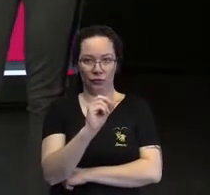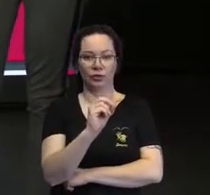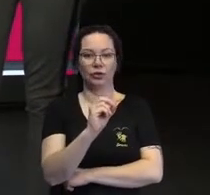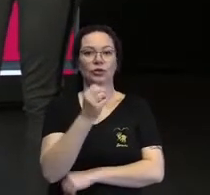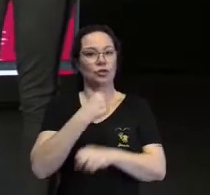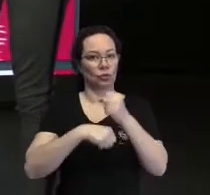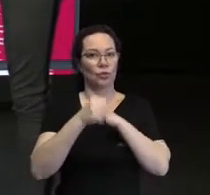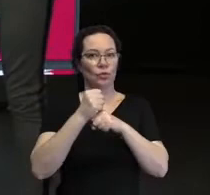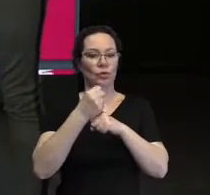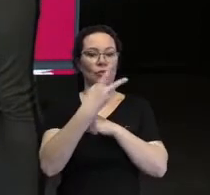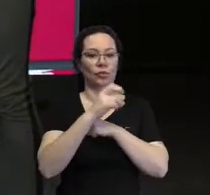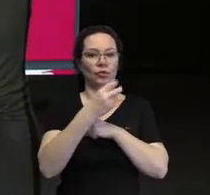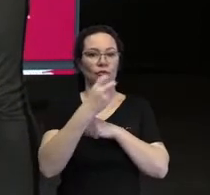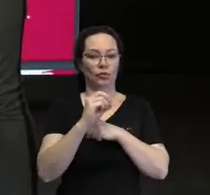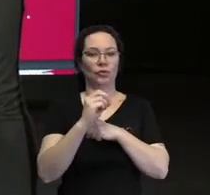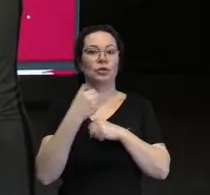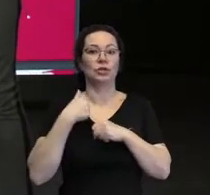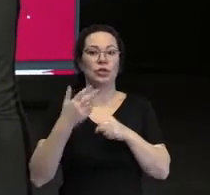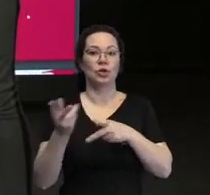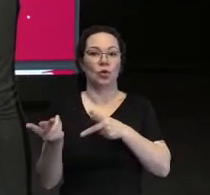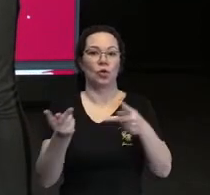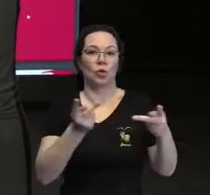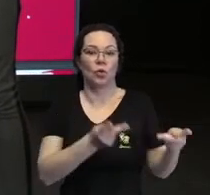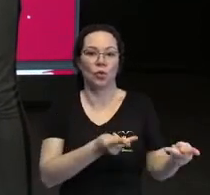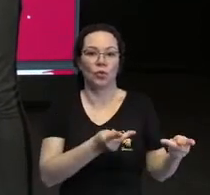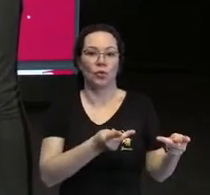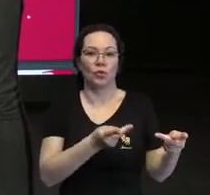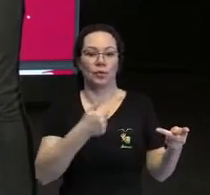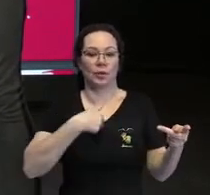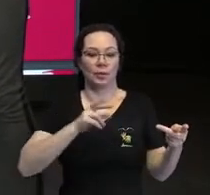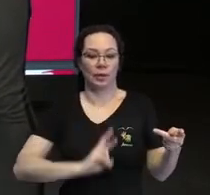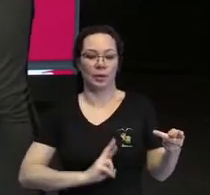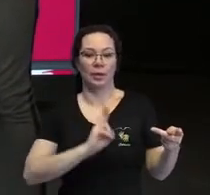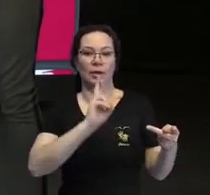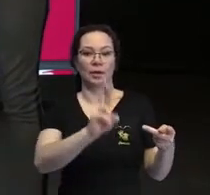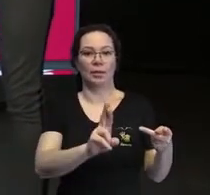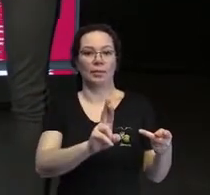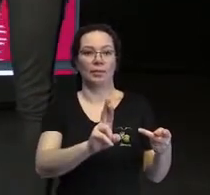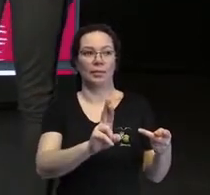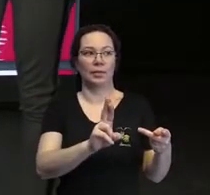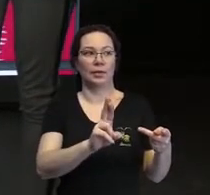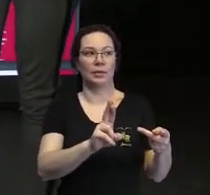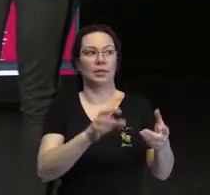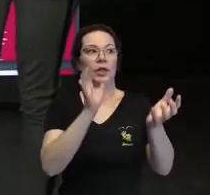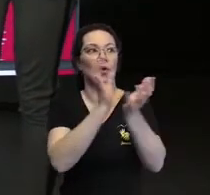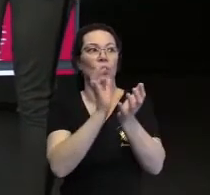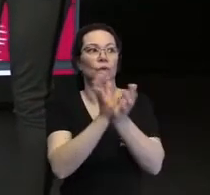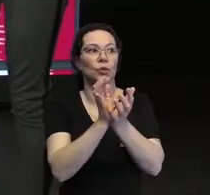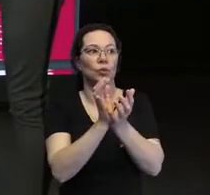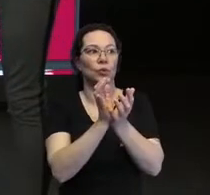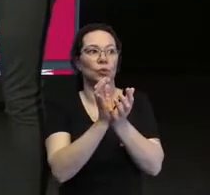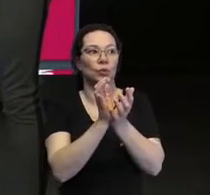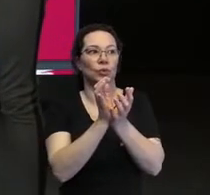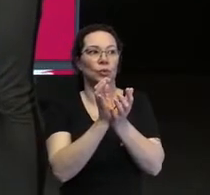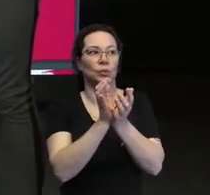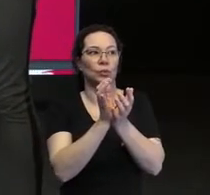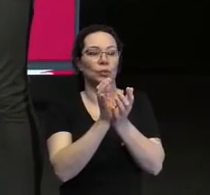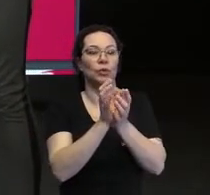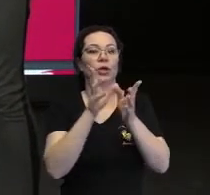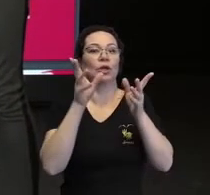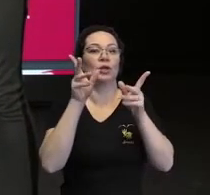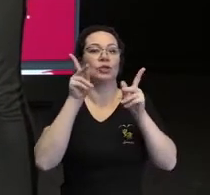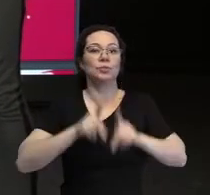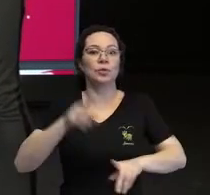eu fui convidada a representar, ser líder do grupo de afinidade pessoas com